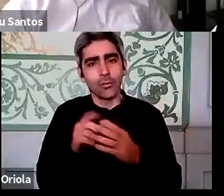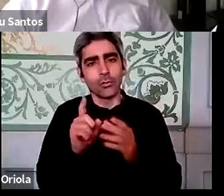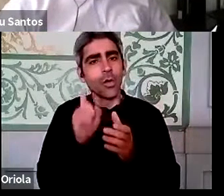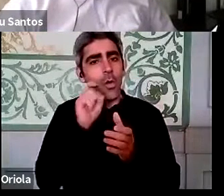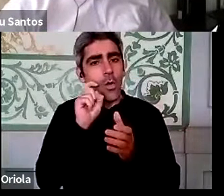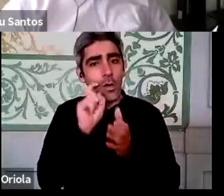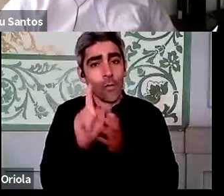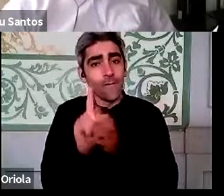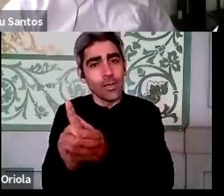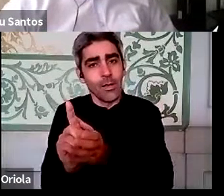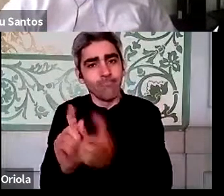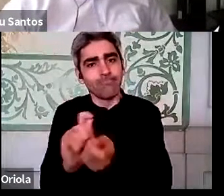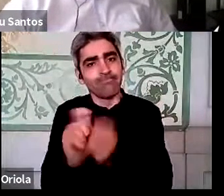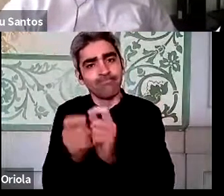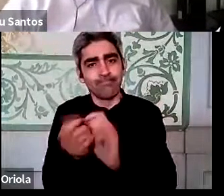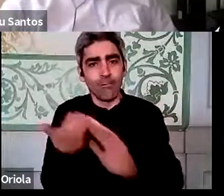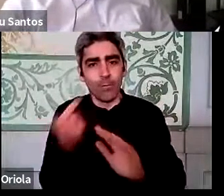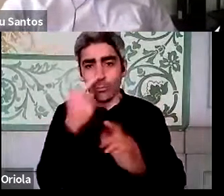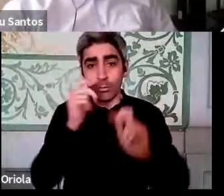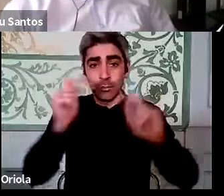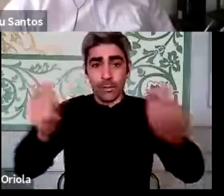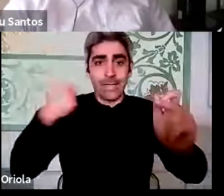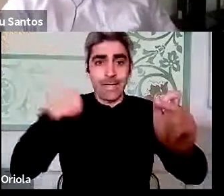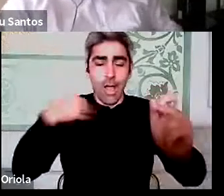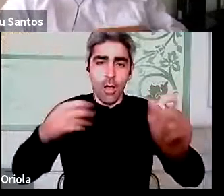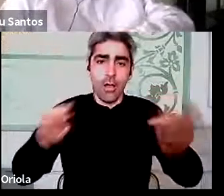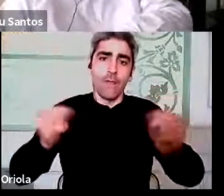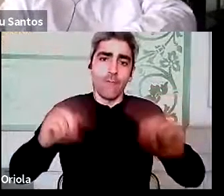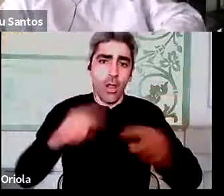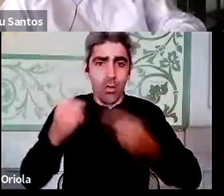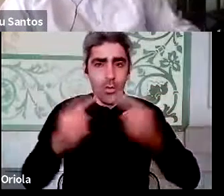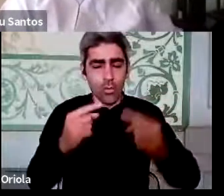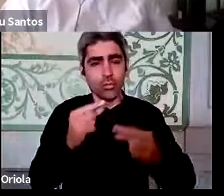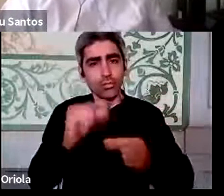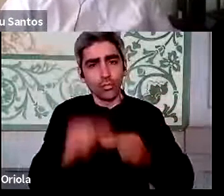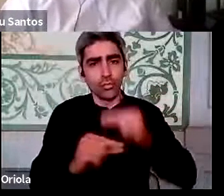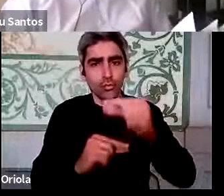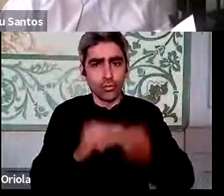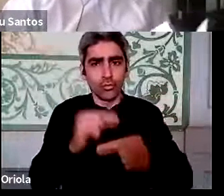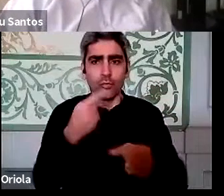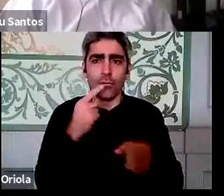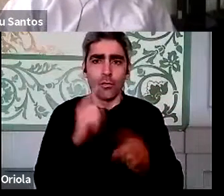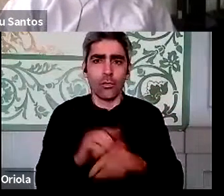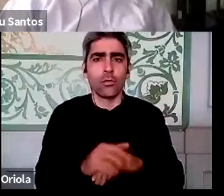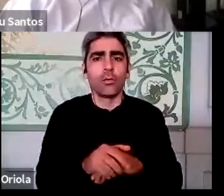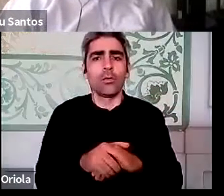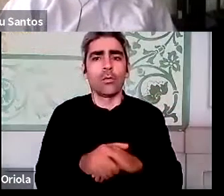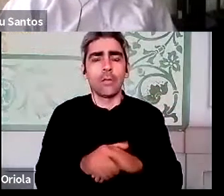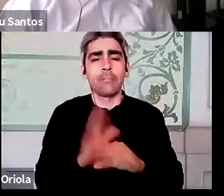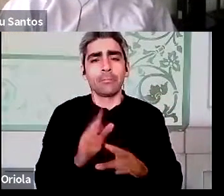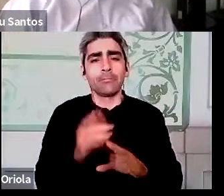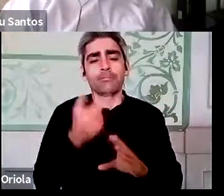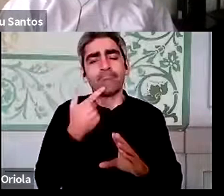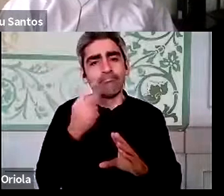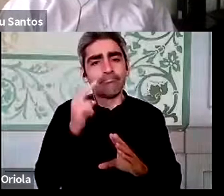temos as pessoas todas em casa, agora como é que vamos começar a fazer depois lentamente o regresso, portanto temos aqui várias,